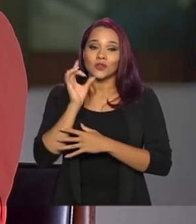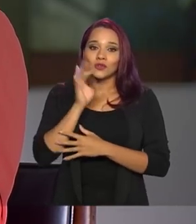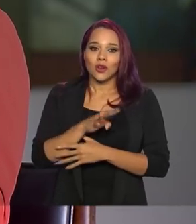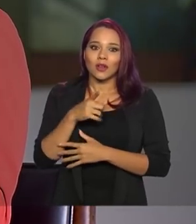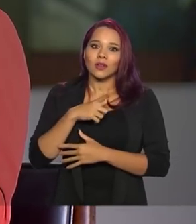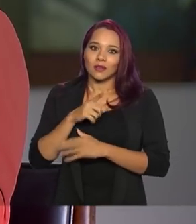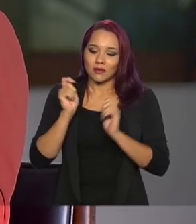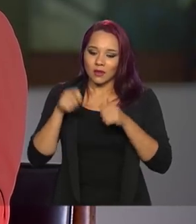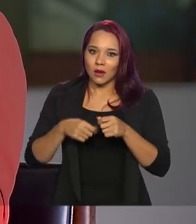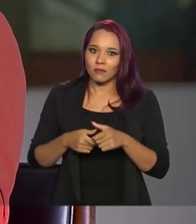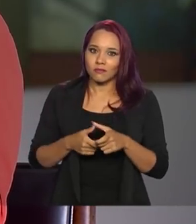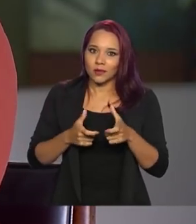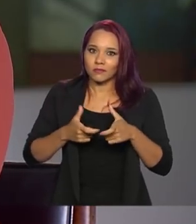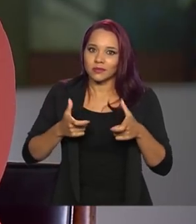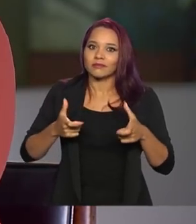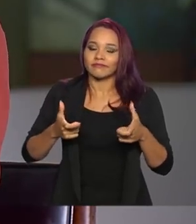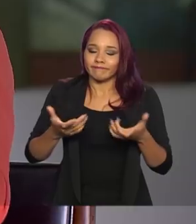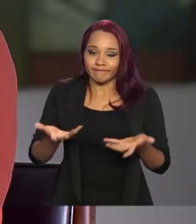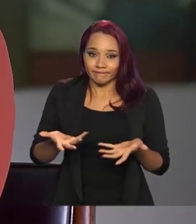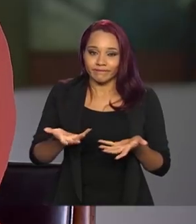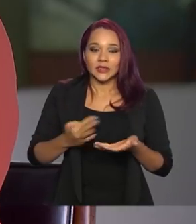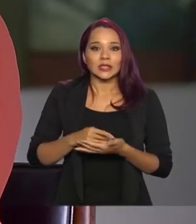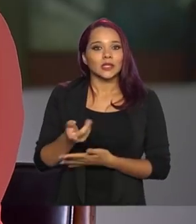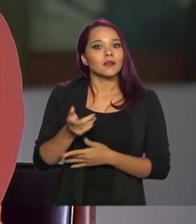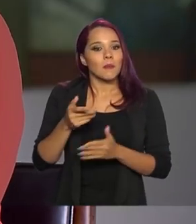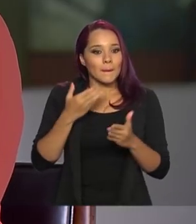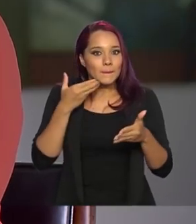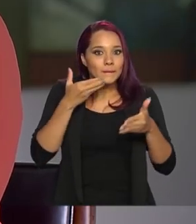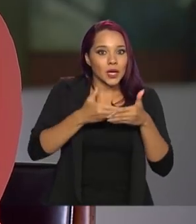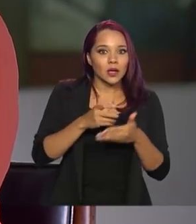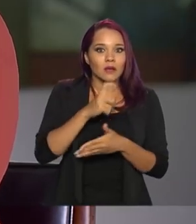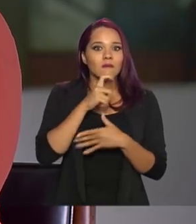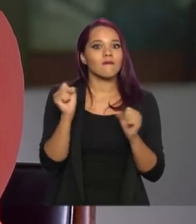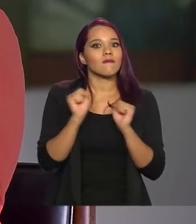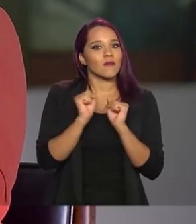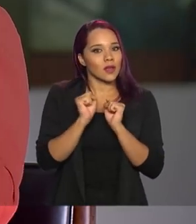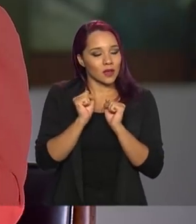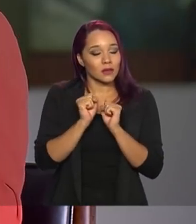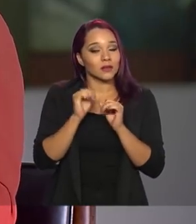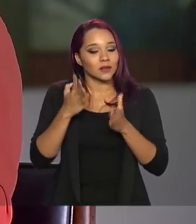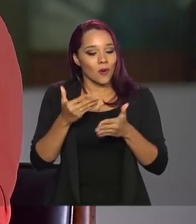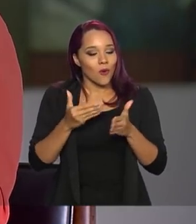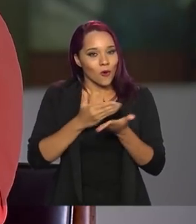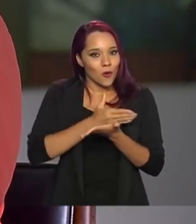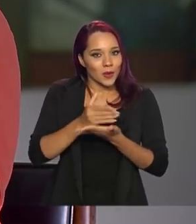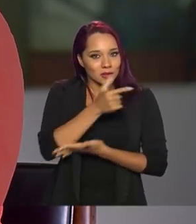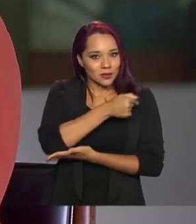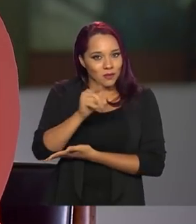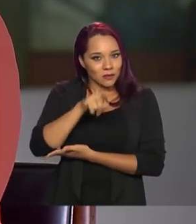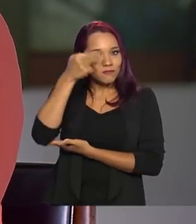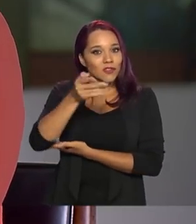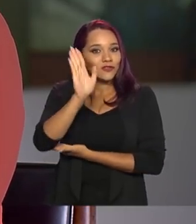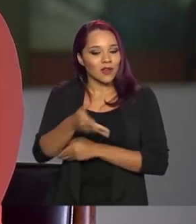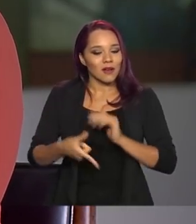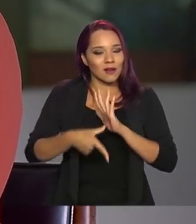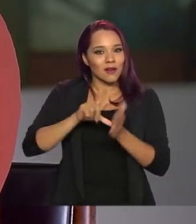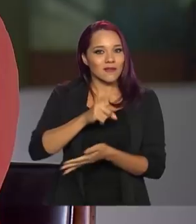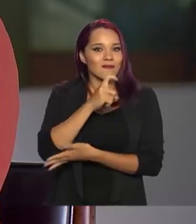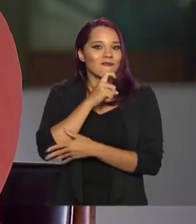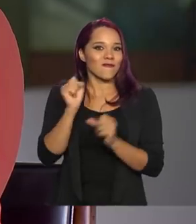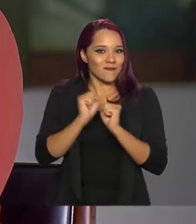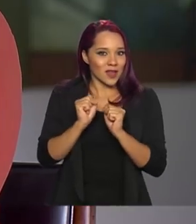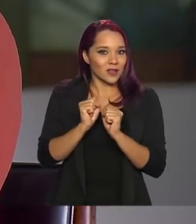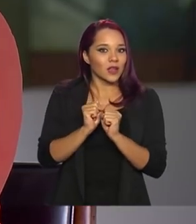tendência é aumentar. E o inverno está chegando. Então nós vamos começar a semana que vem já antes do inverno.